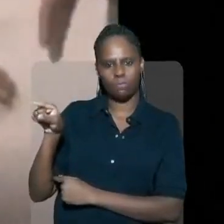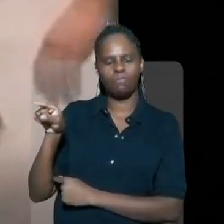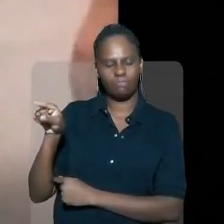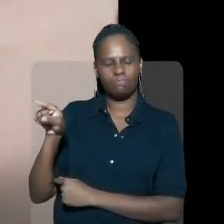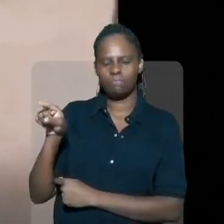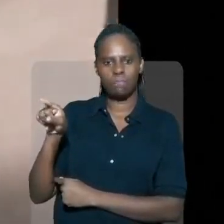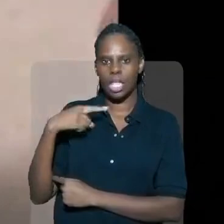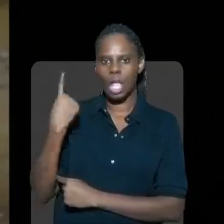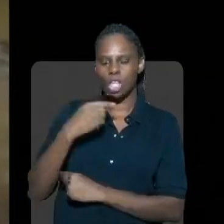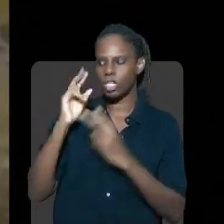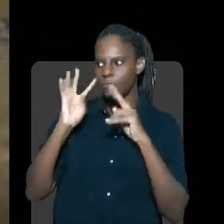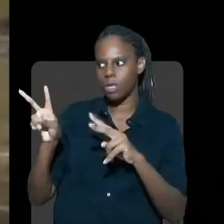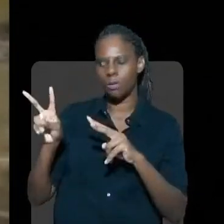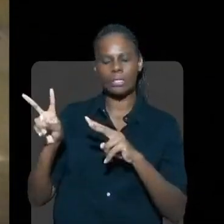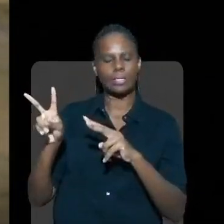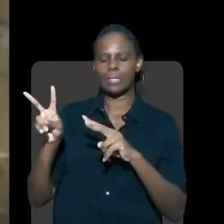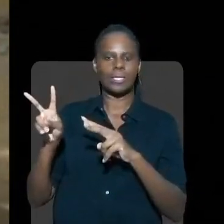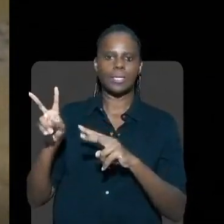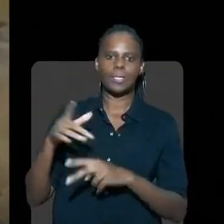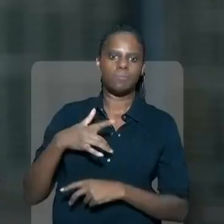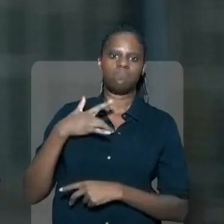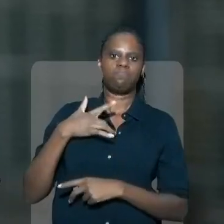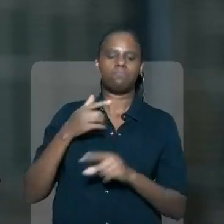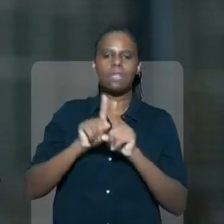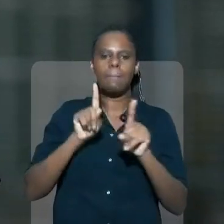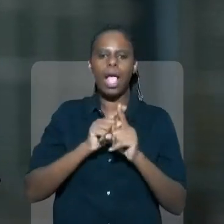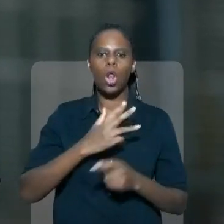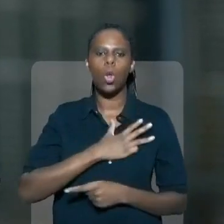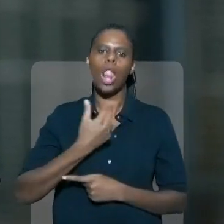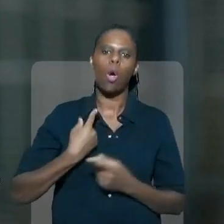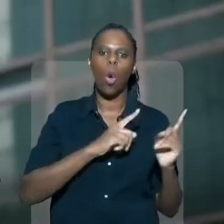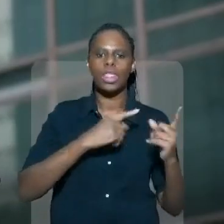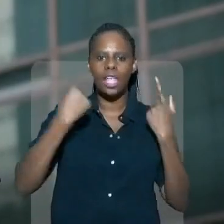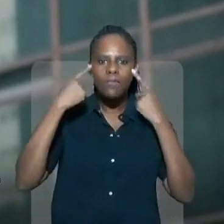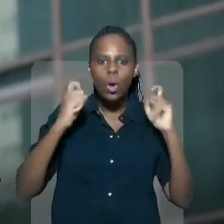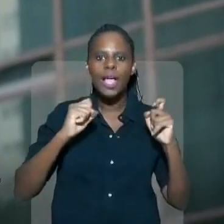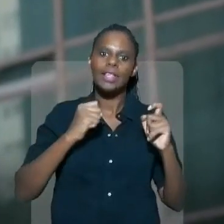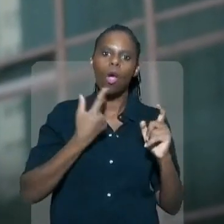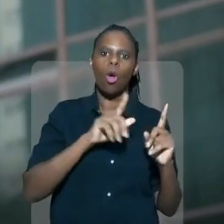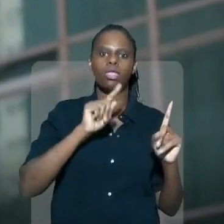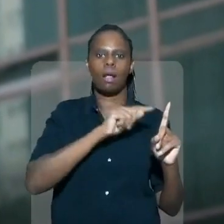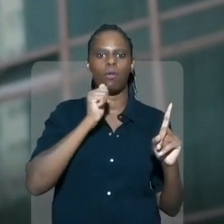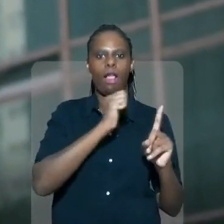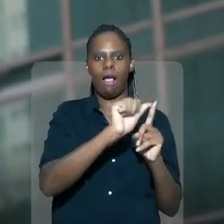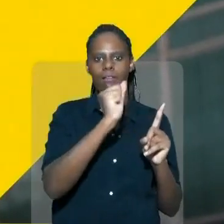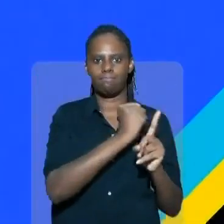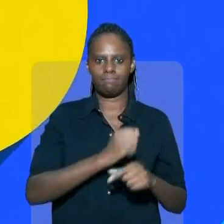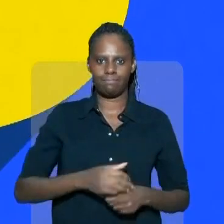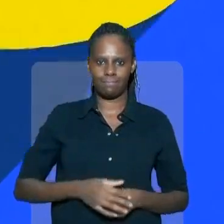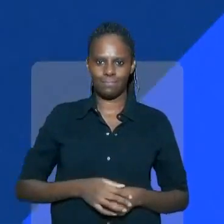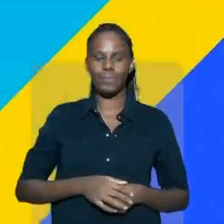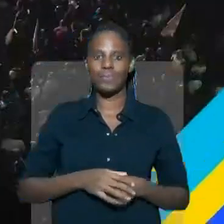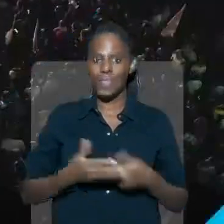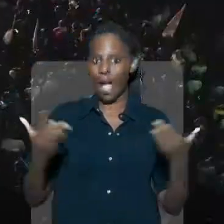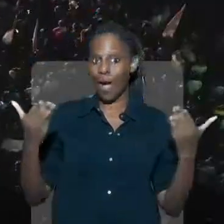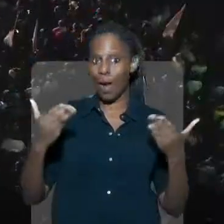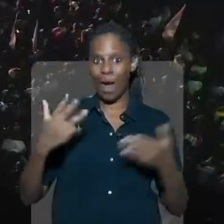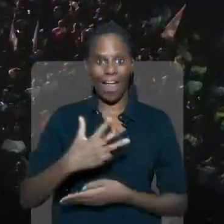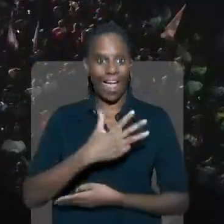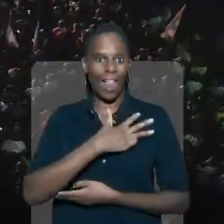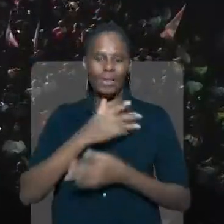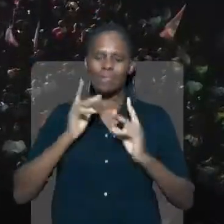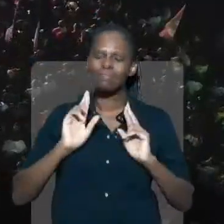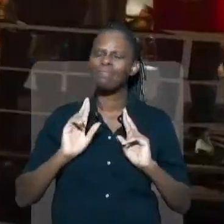ambulante Genivaldo Santos, que chocou o país. E Lula vai combater a violência contra a mulher e os feminicídios. A